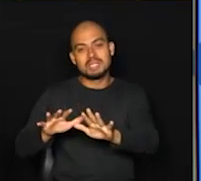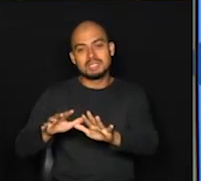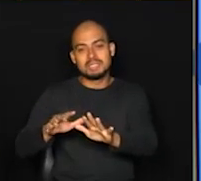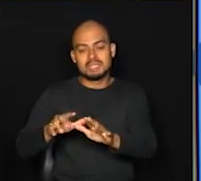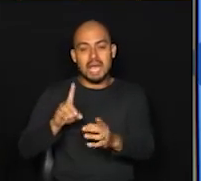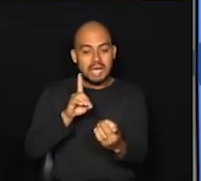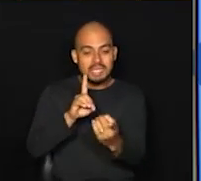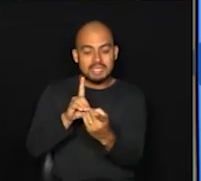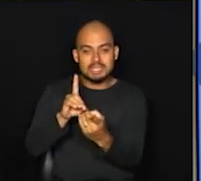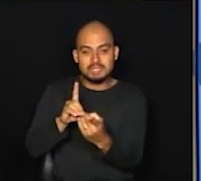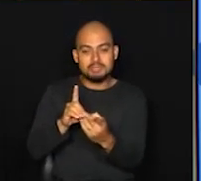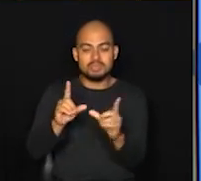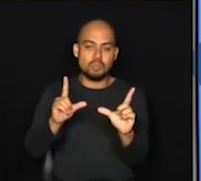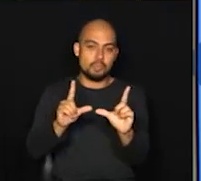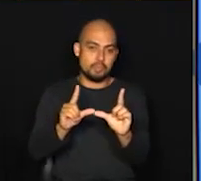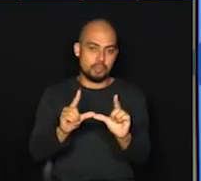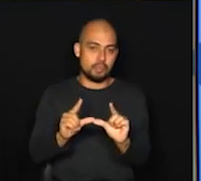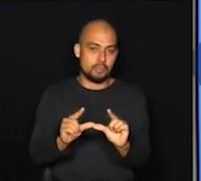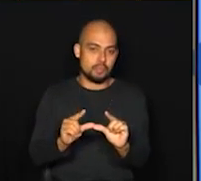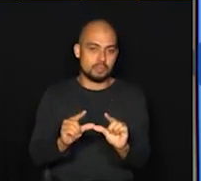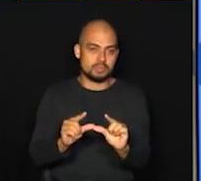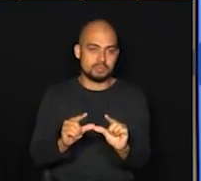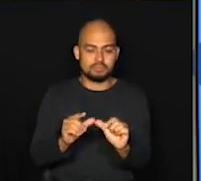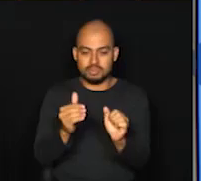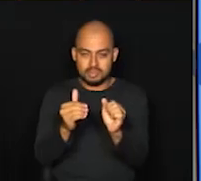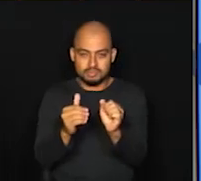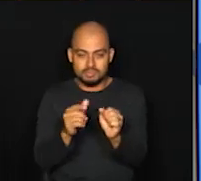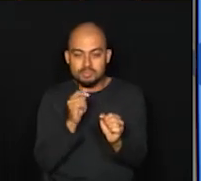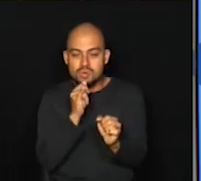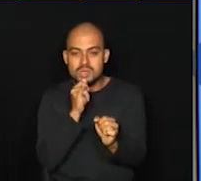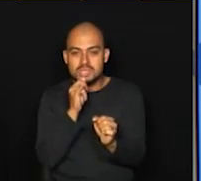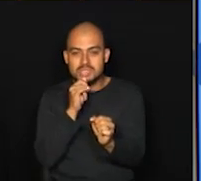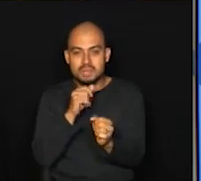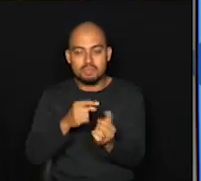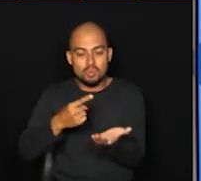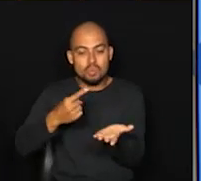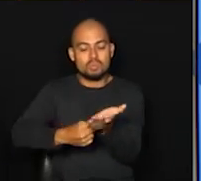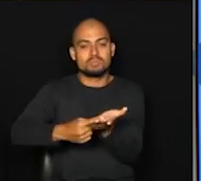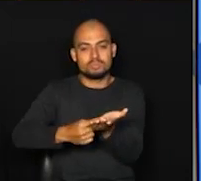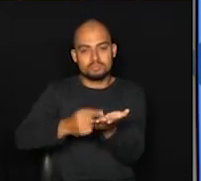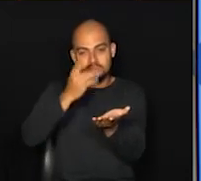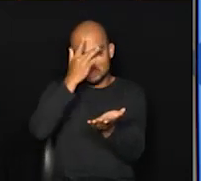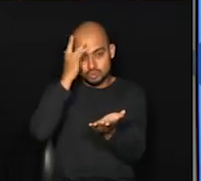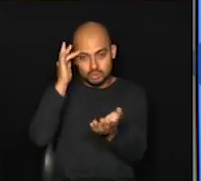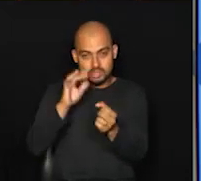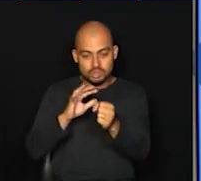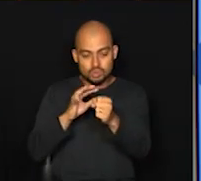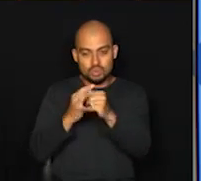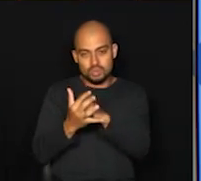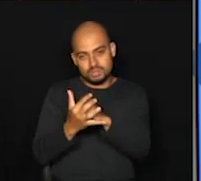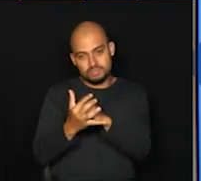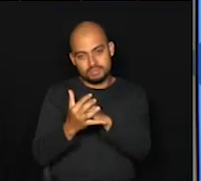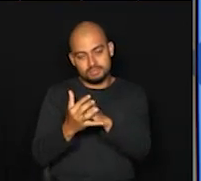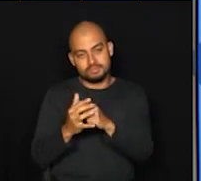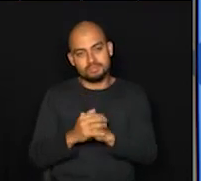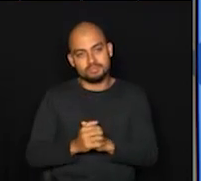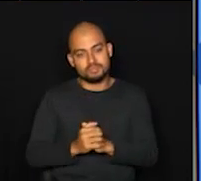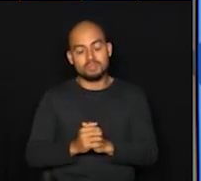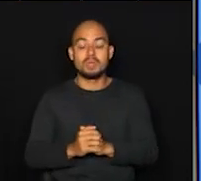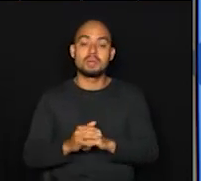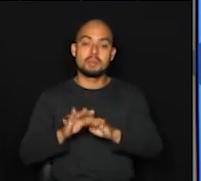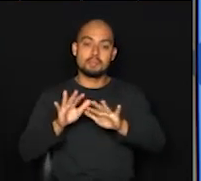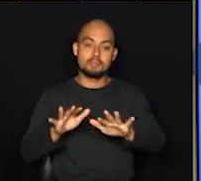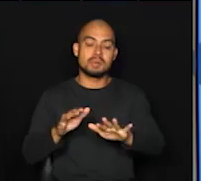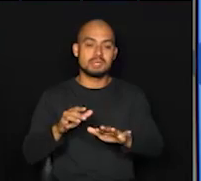leitos que estão considerados reservados para os pacientes da Covid-19. Por isso que, às vezes, a gente tem essa alta da